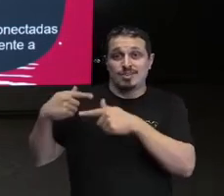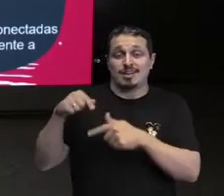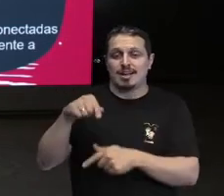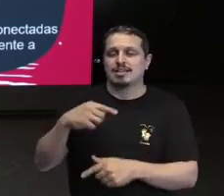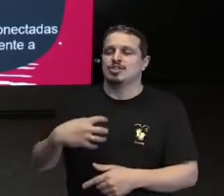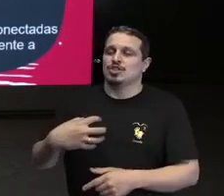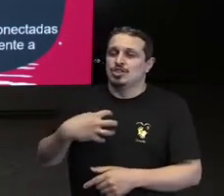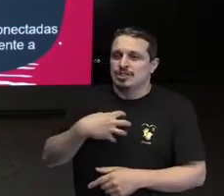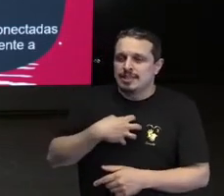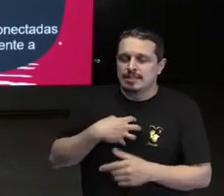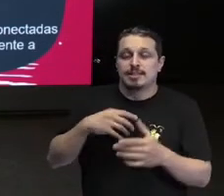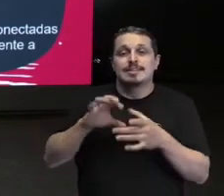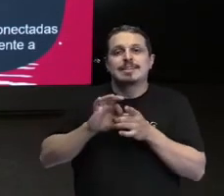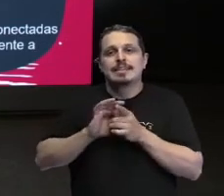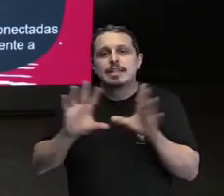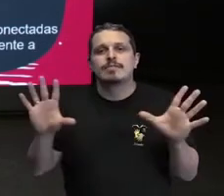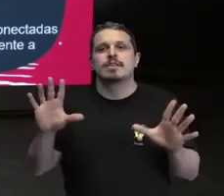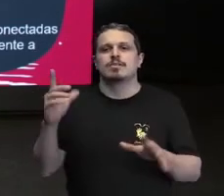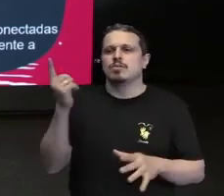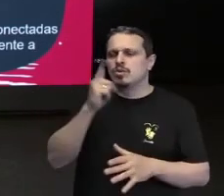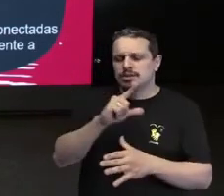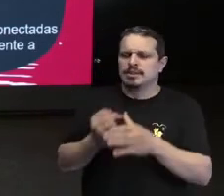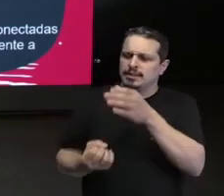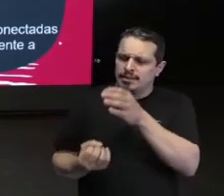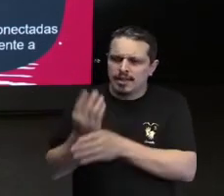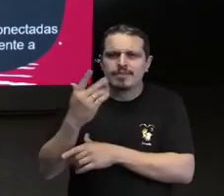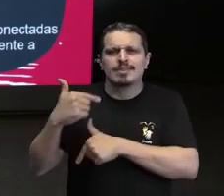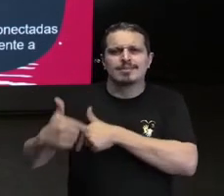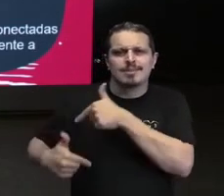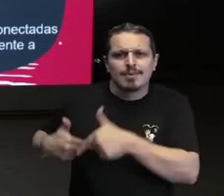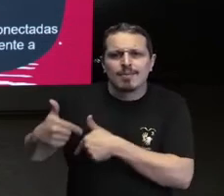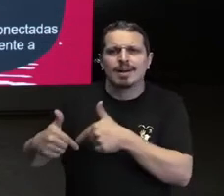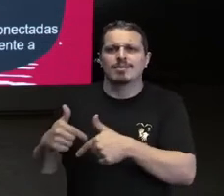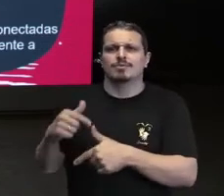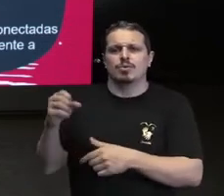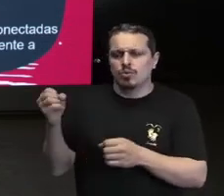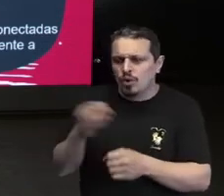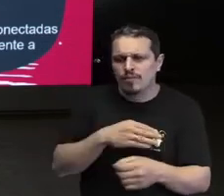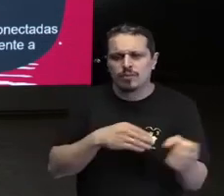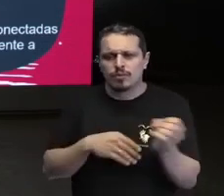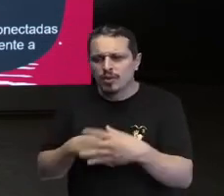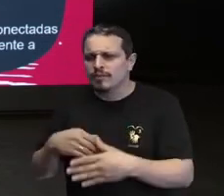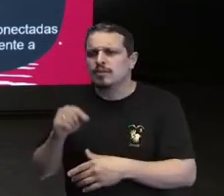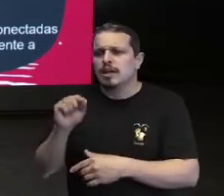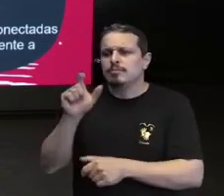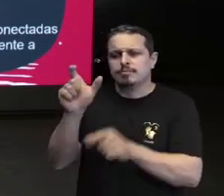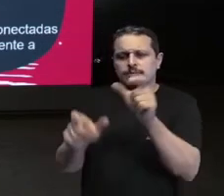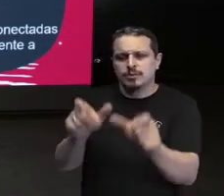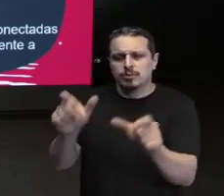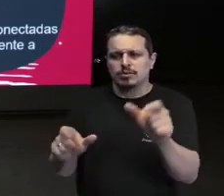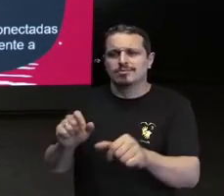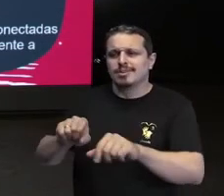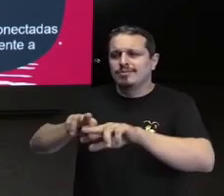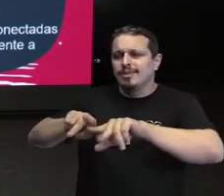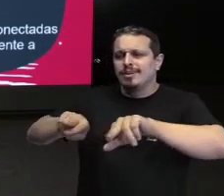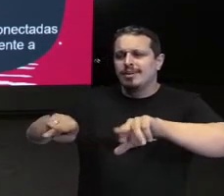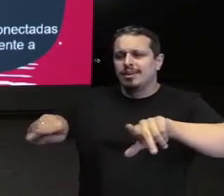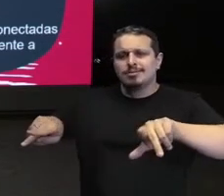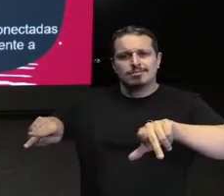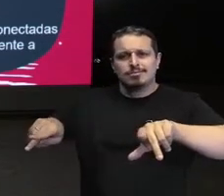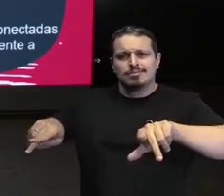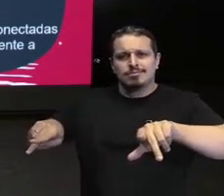criar para poder trabalhar o que também traz mais inovação porque você tem pessoas diferentes com diferentes perspectivas